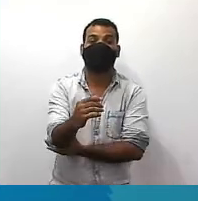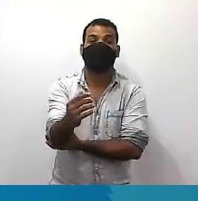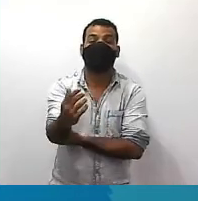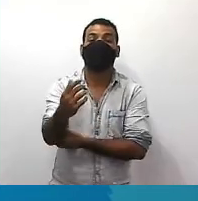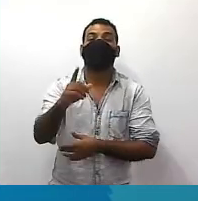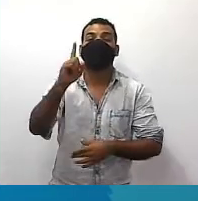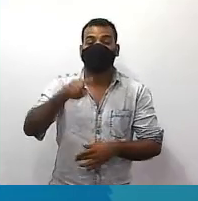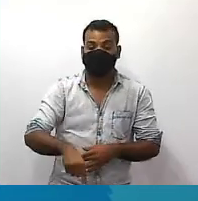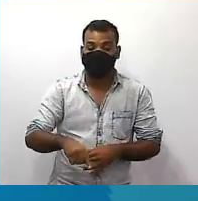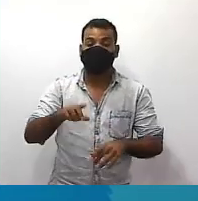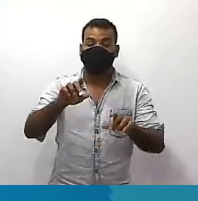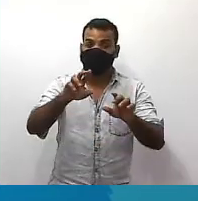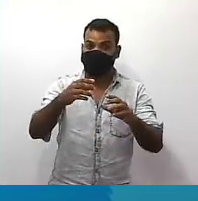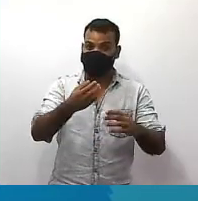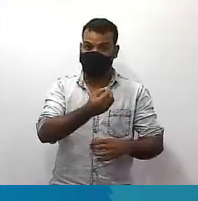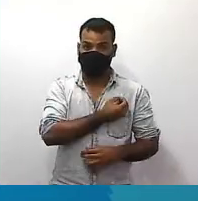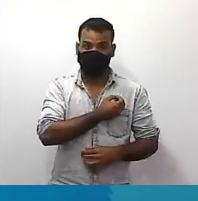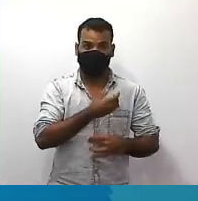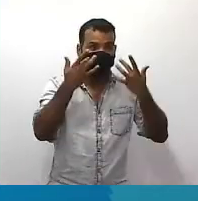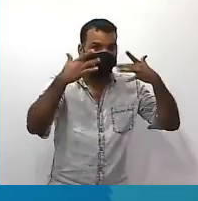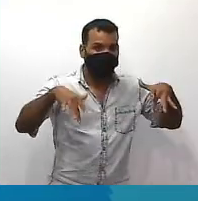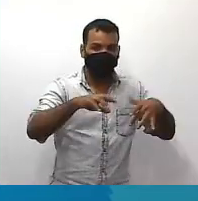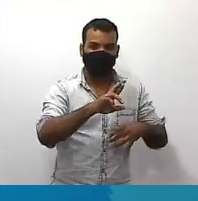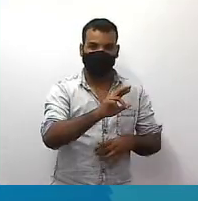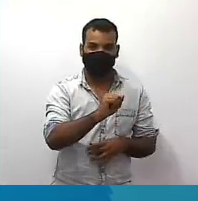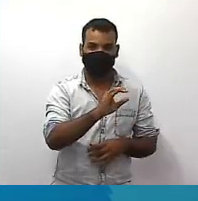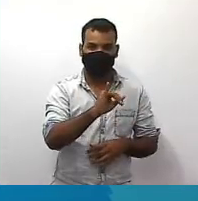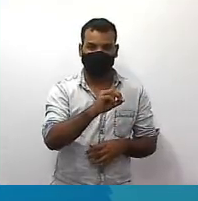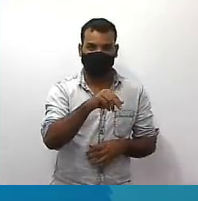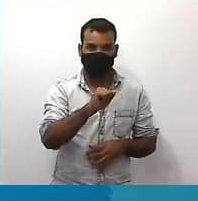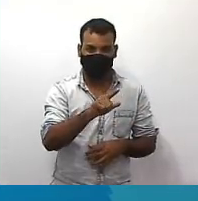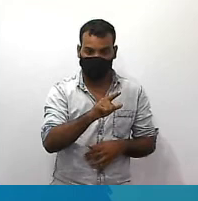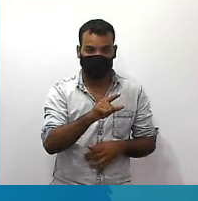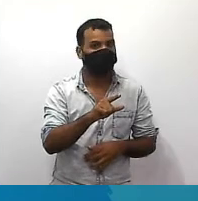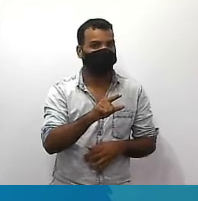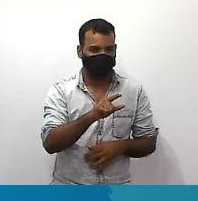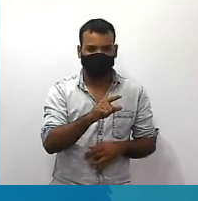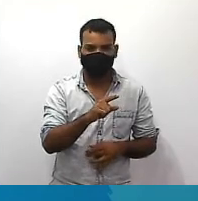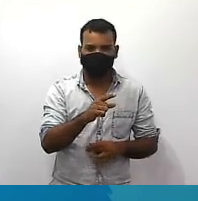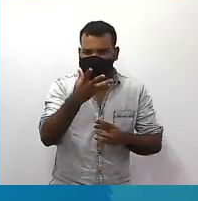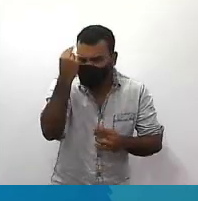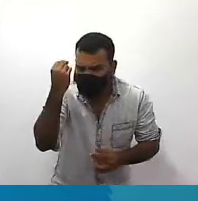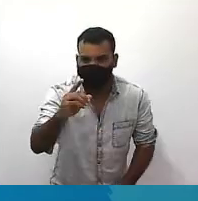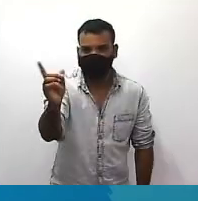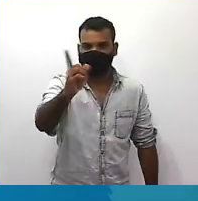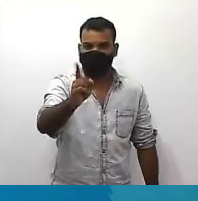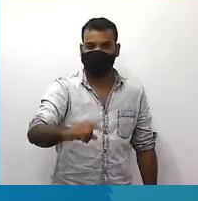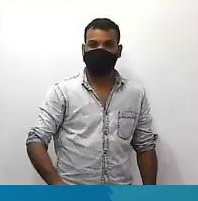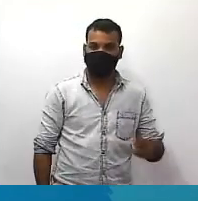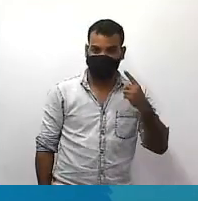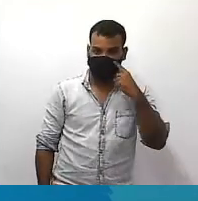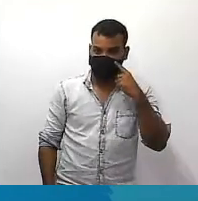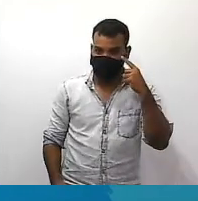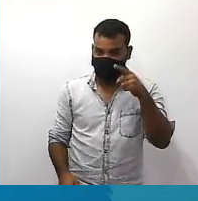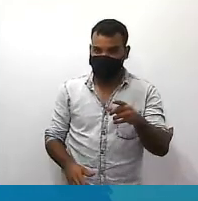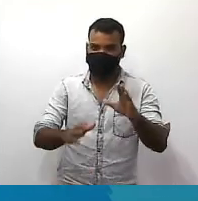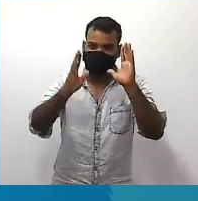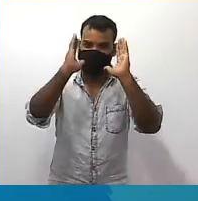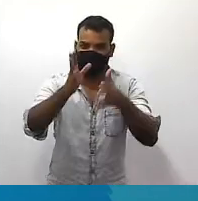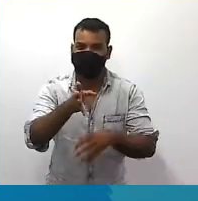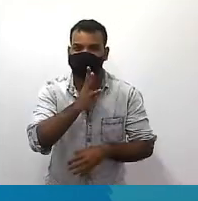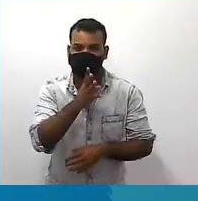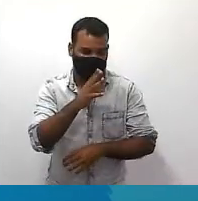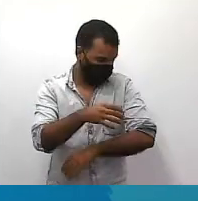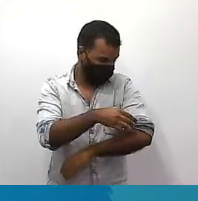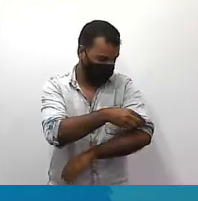de números racionais tá bom não esquece desse detalhe vou trazer para vocês ter o conjunto que você já conhece ó